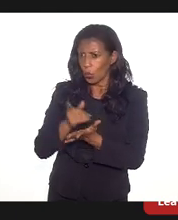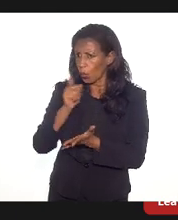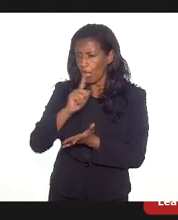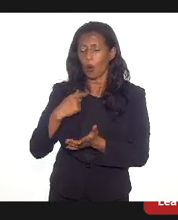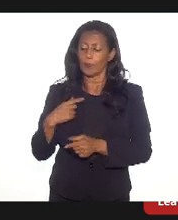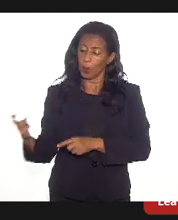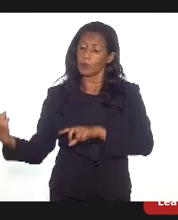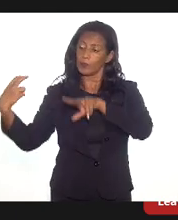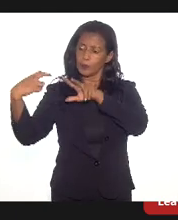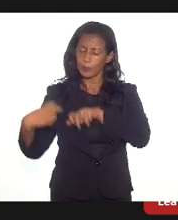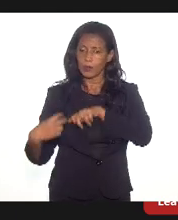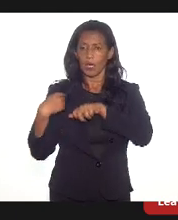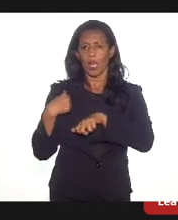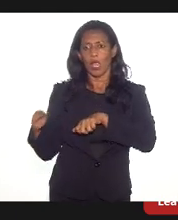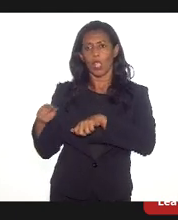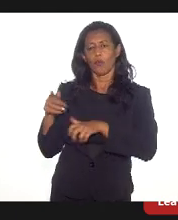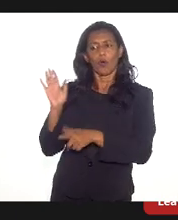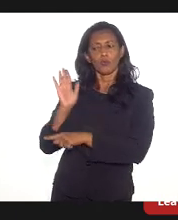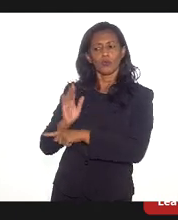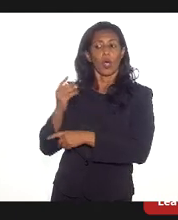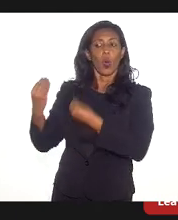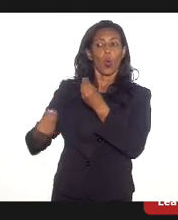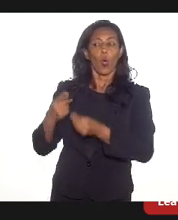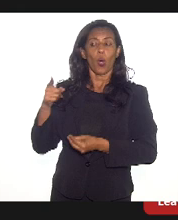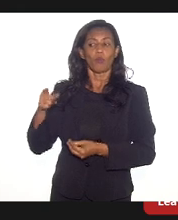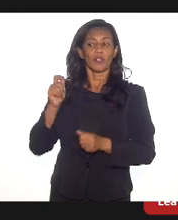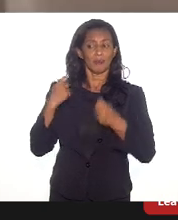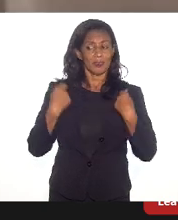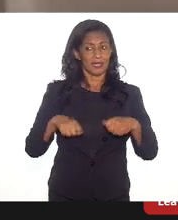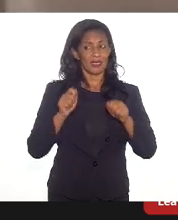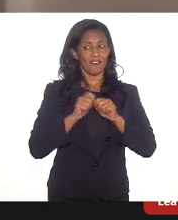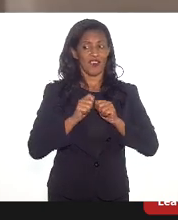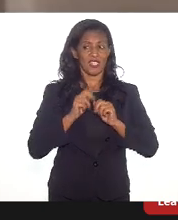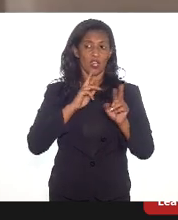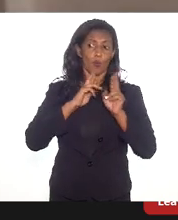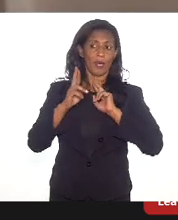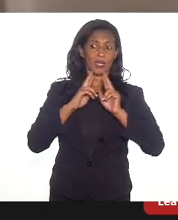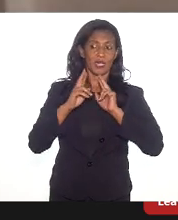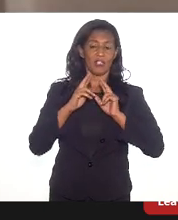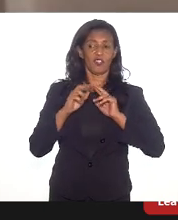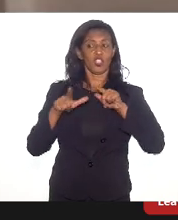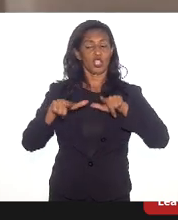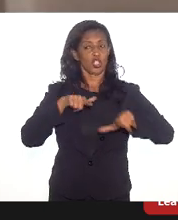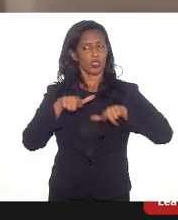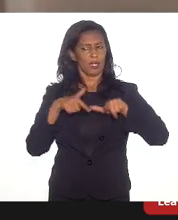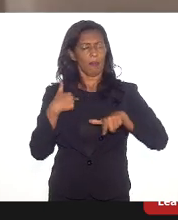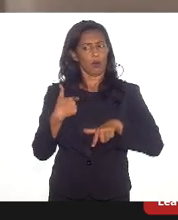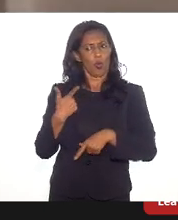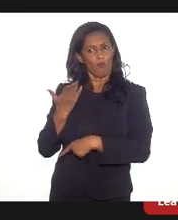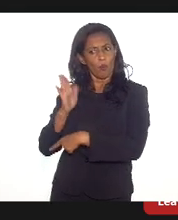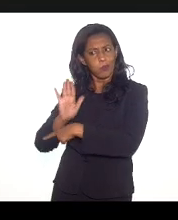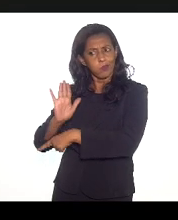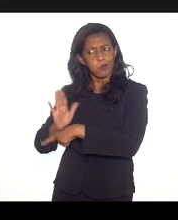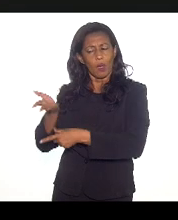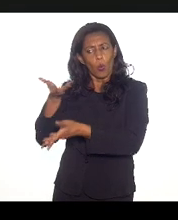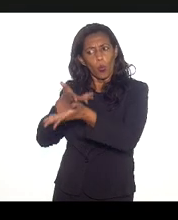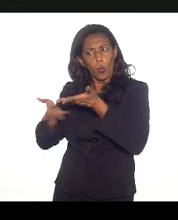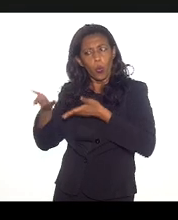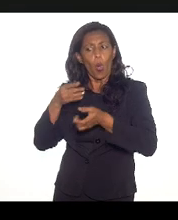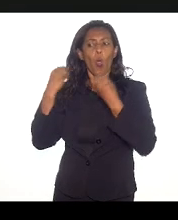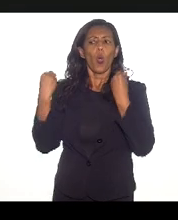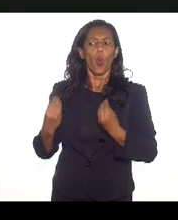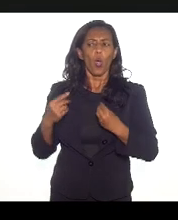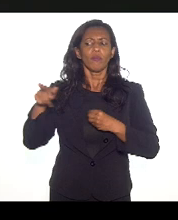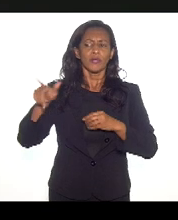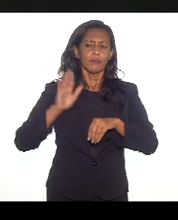currículo. Vamos orientar para o senhor como o senhor deve se proceder numa entrevista de emprego. Vamos orientar para o senhor como o senhor